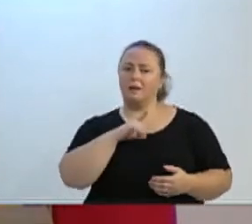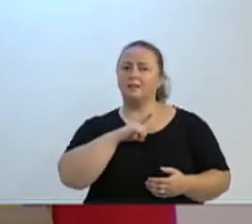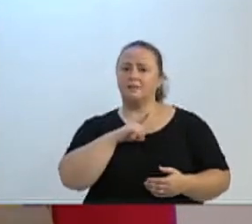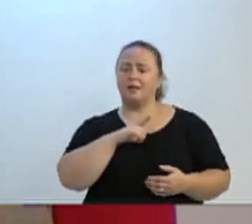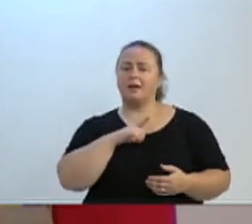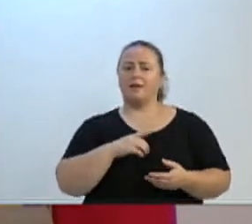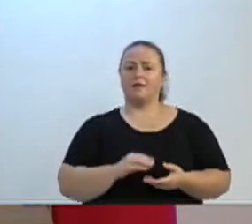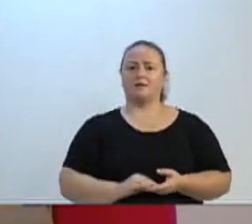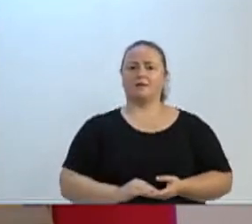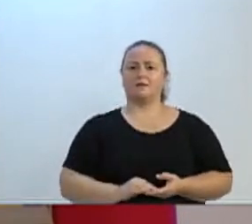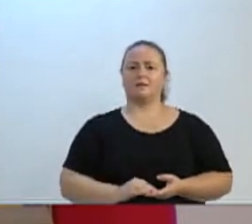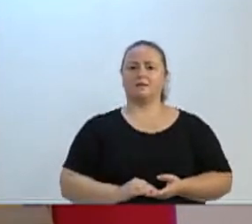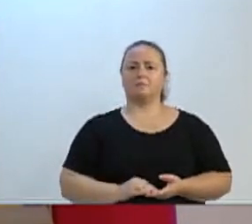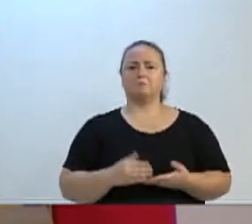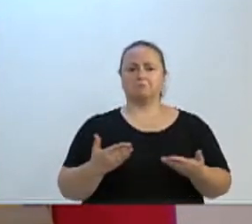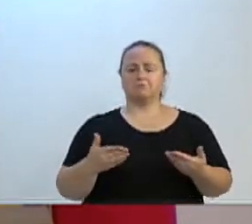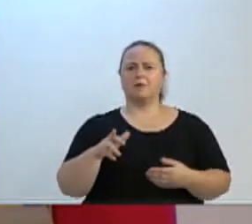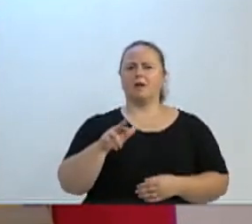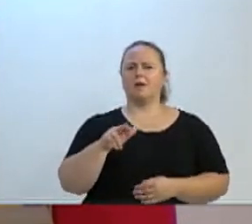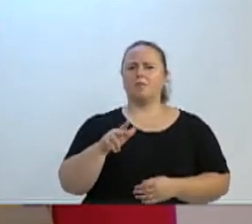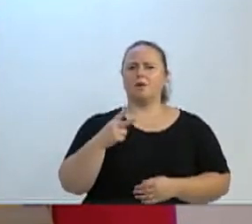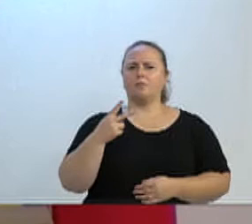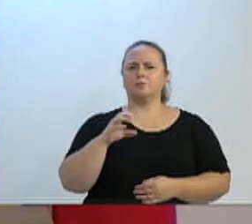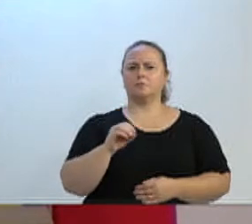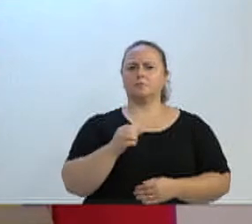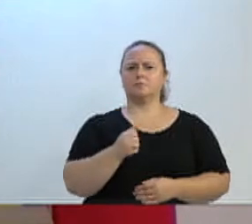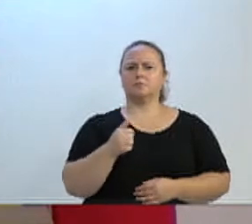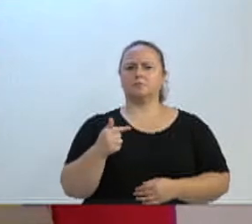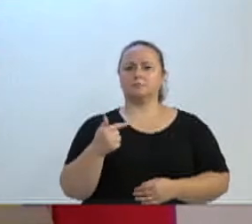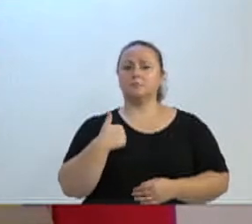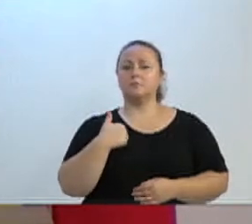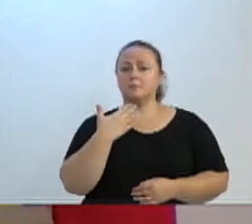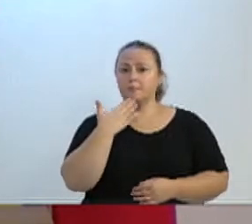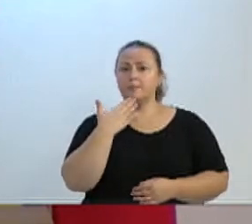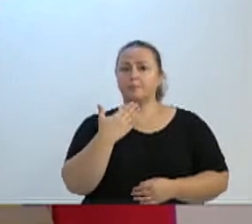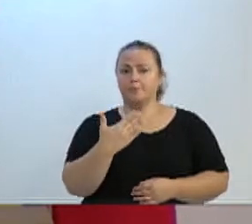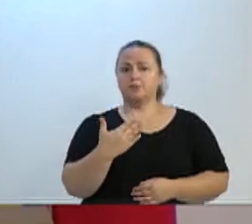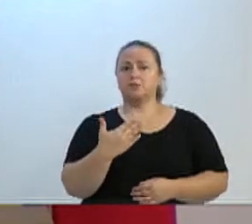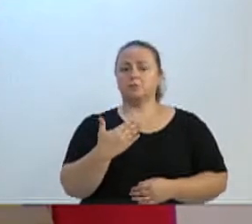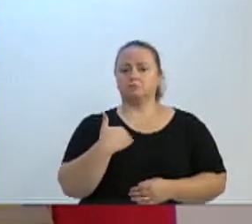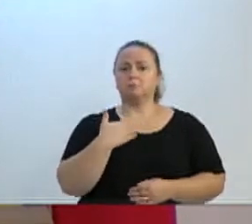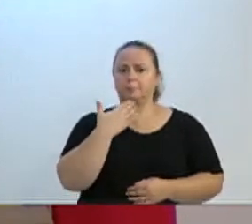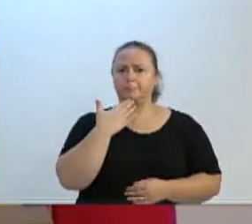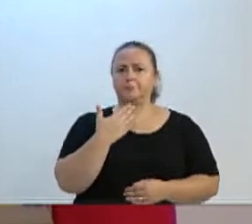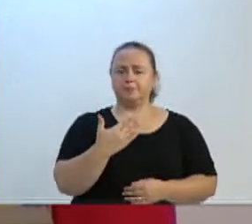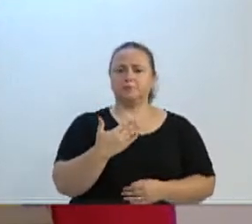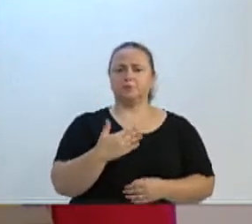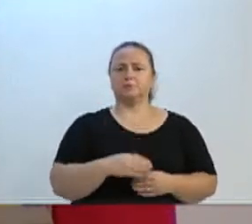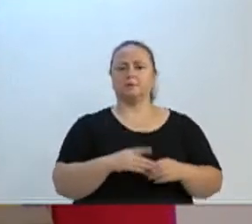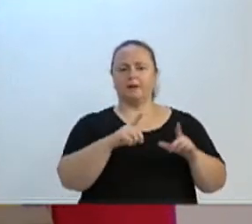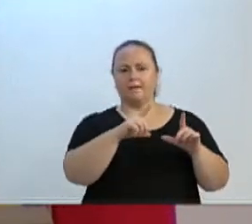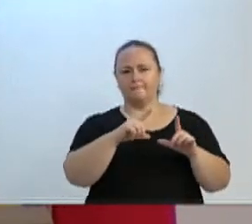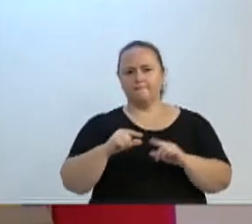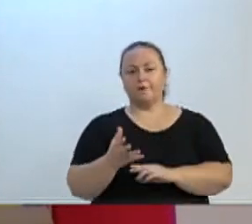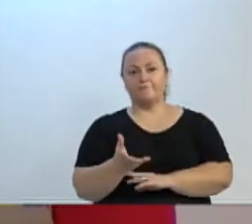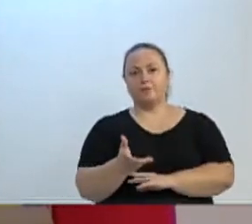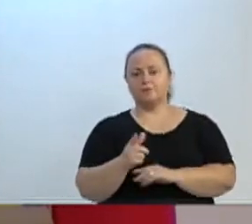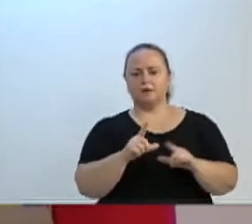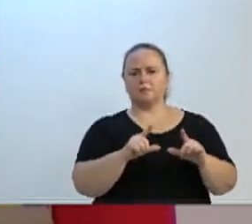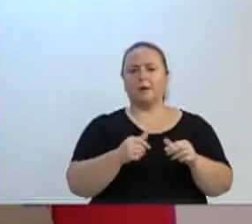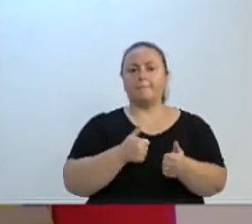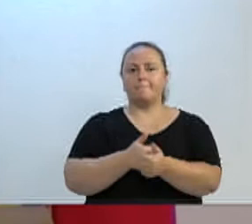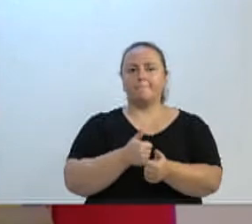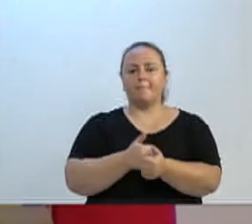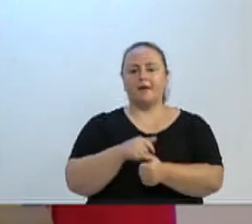locais, como foi em 2017, eu mesmo pedi uma faixa elevada, um redutor de velocidade, próximo ao local do acidente,